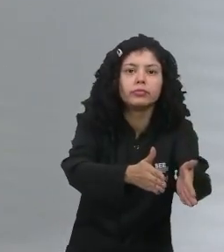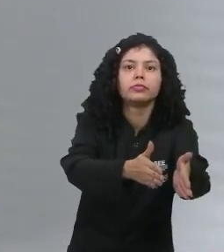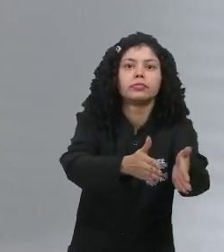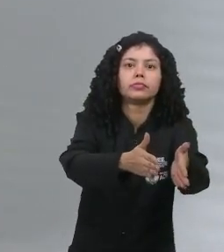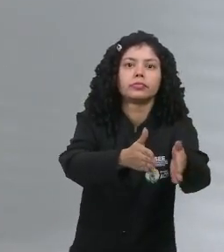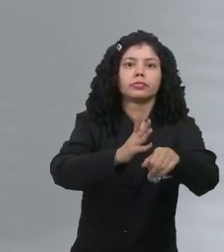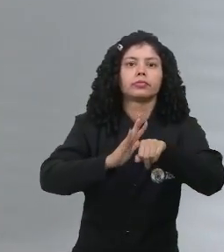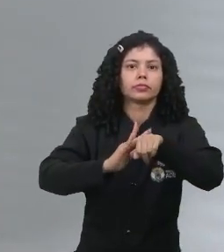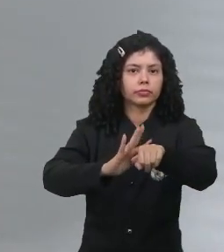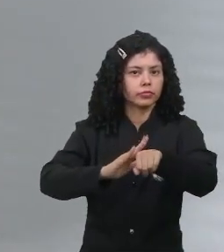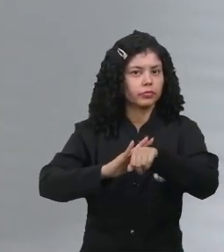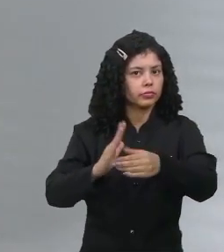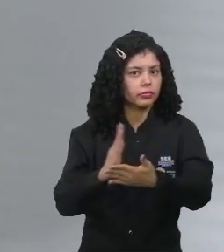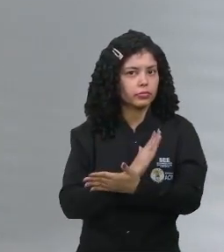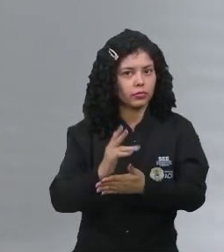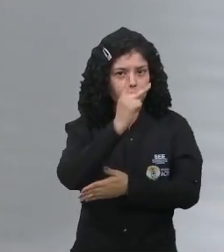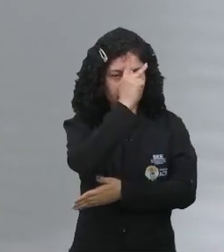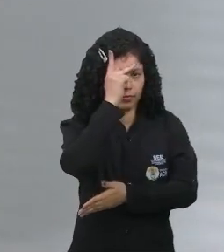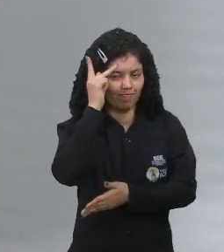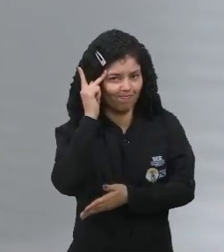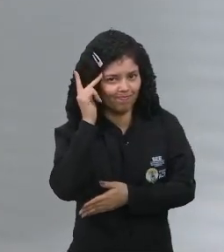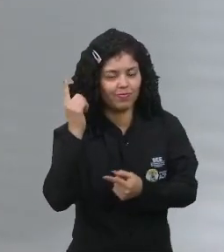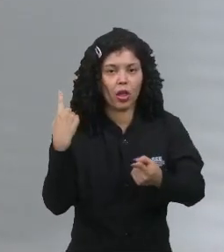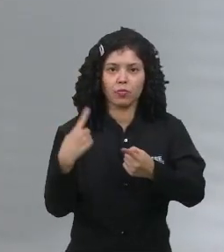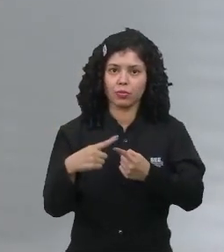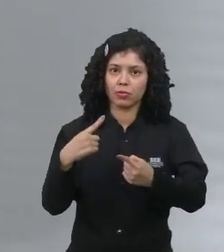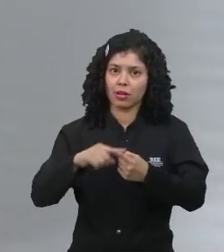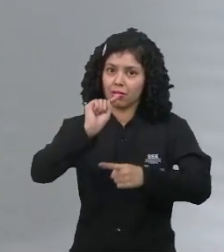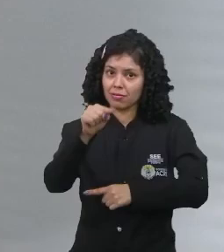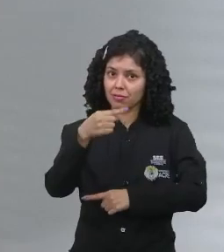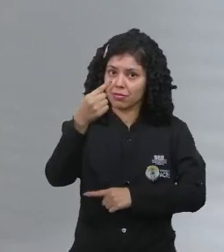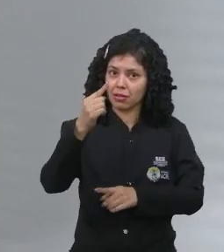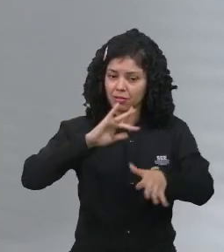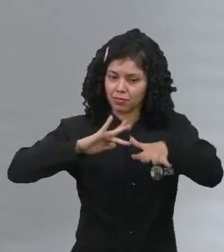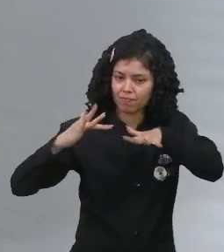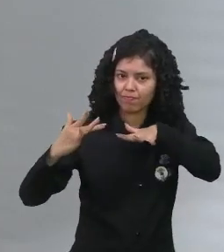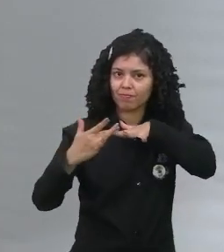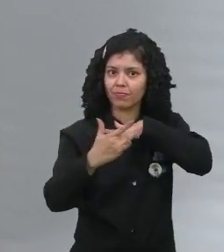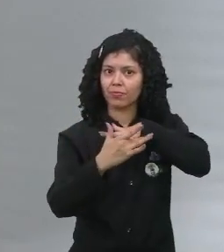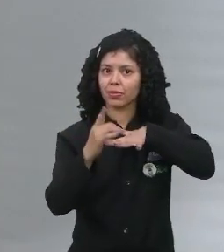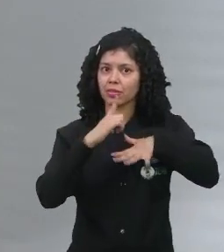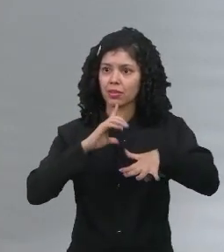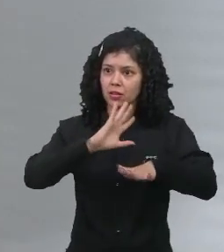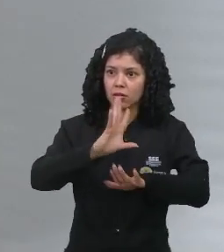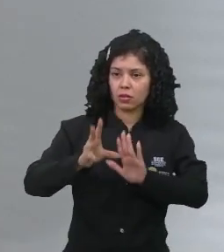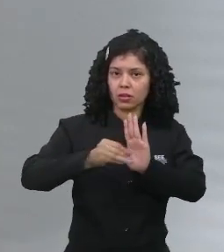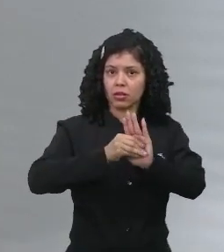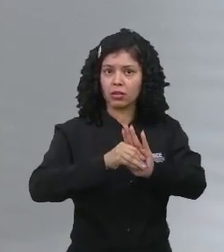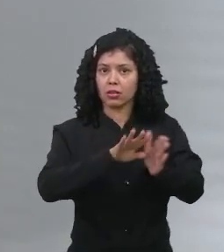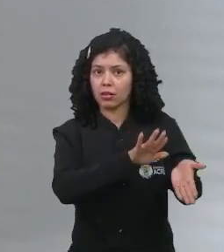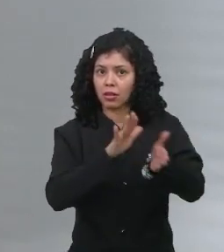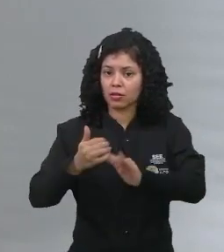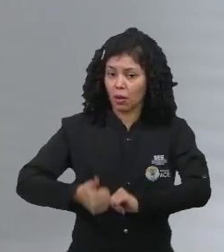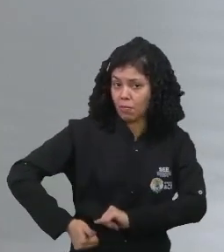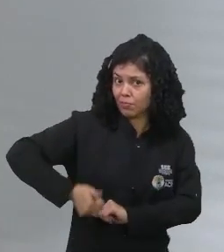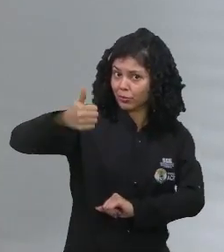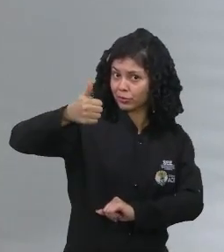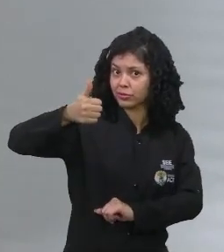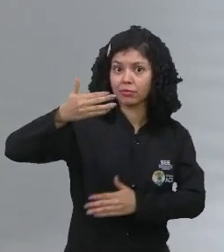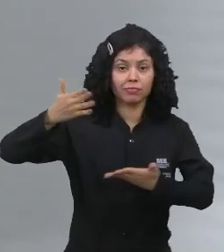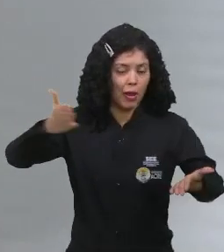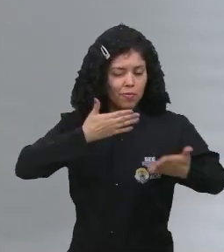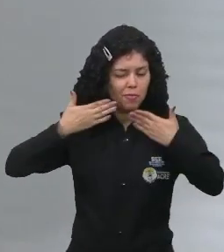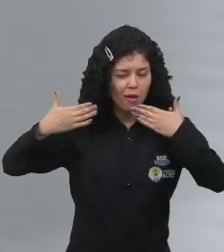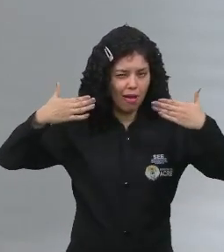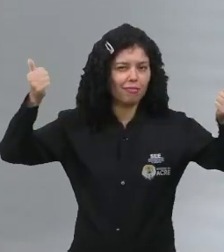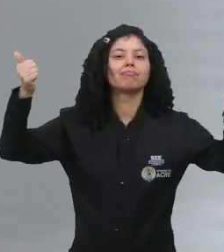adoecimento de algumas pessoas. Porque, ali na rede social, eu estou colocando a parte positiva, a